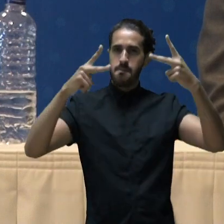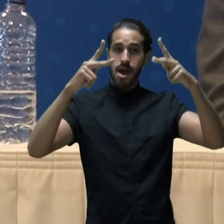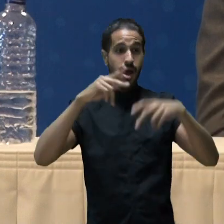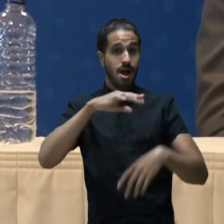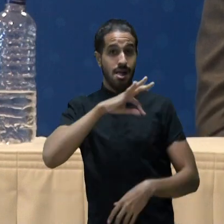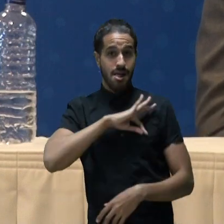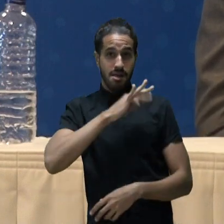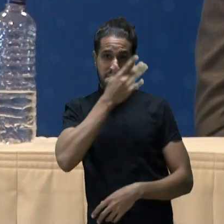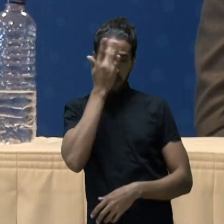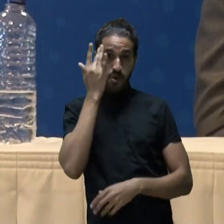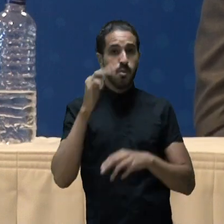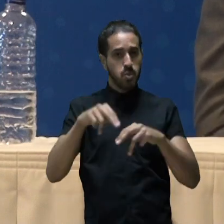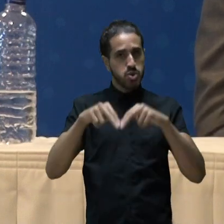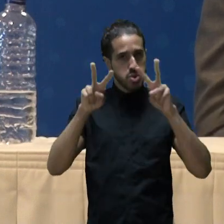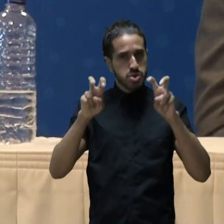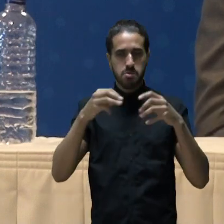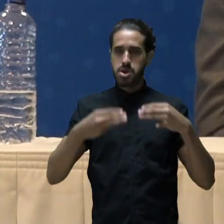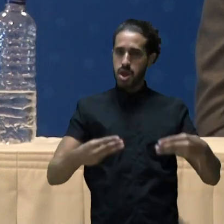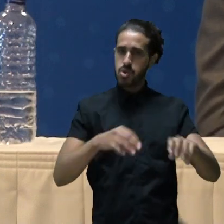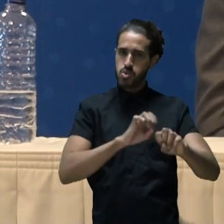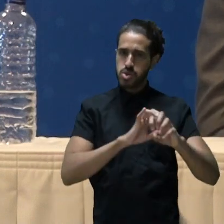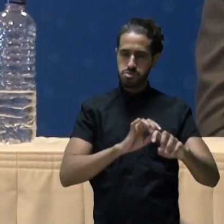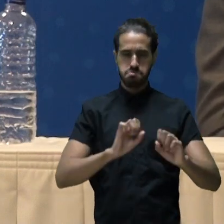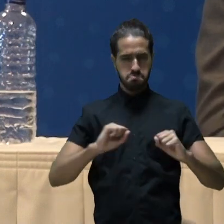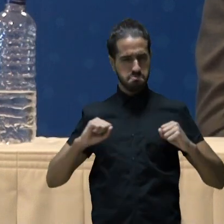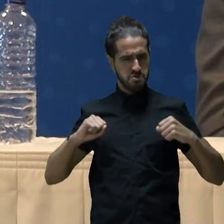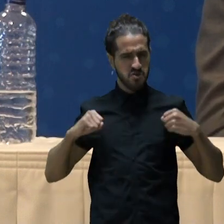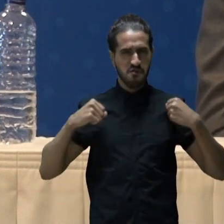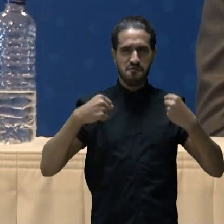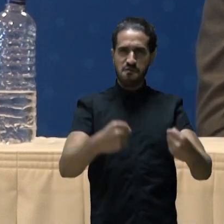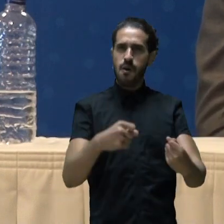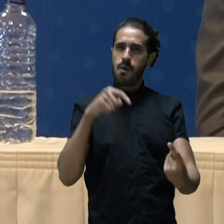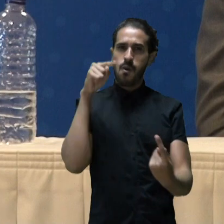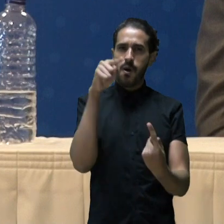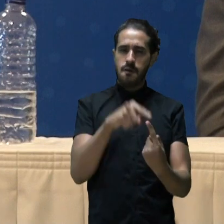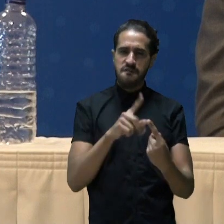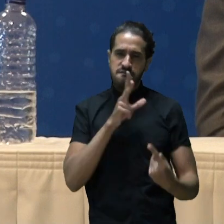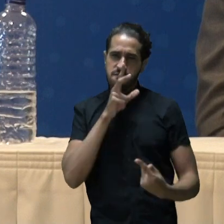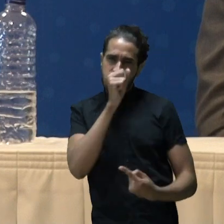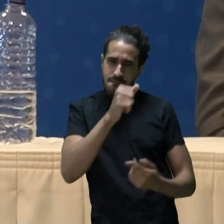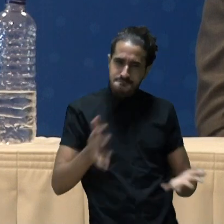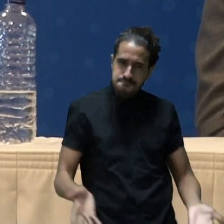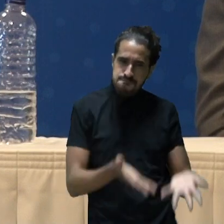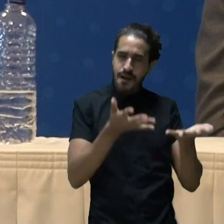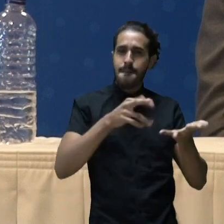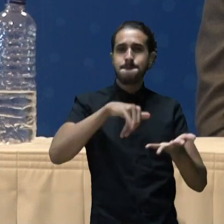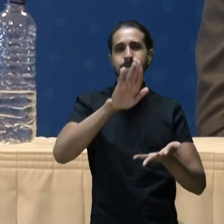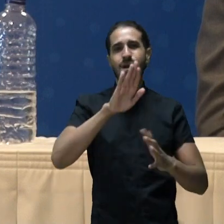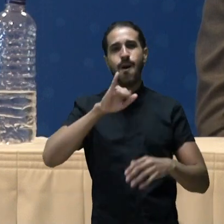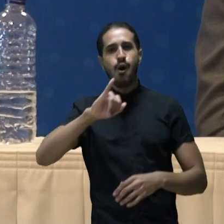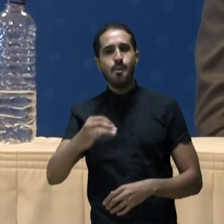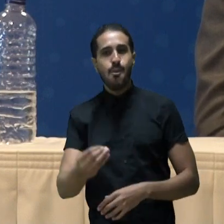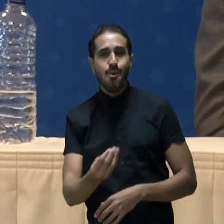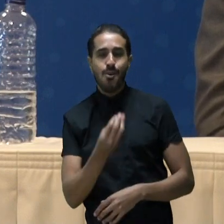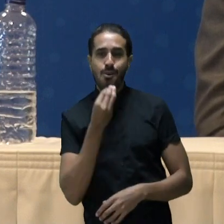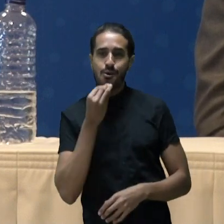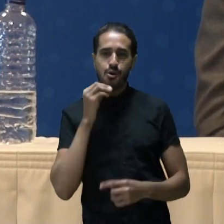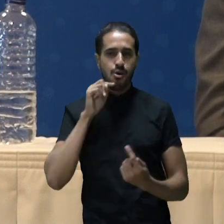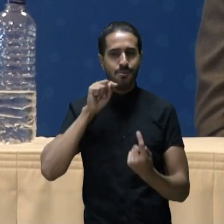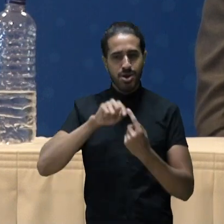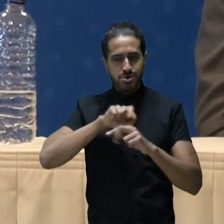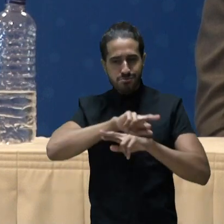renda. Por isso, o MEC não tem medido esforços para potencializar as oportunidades